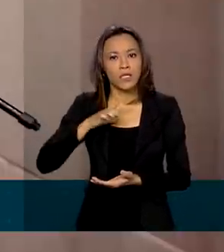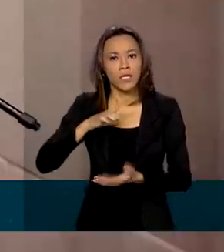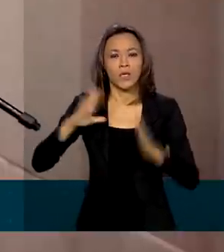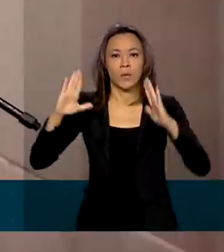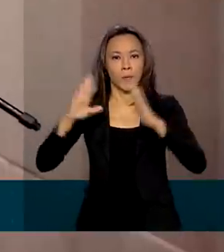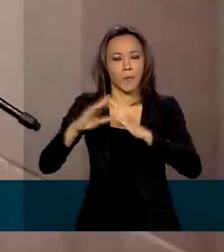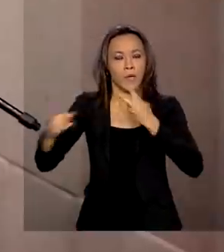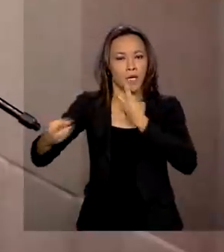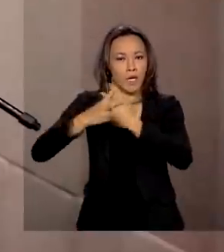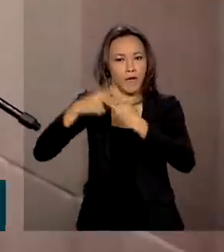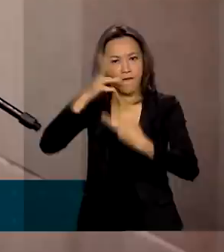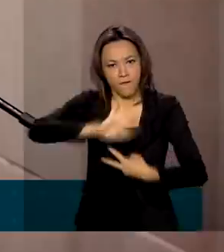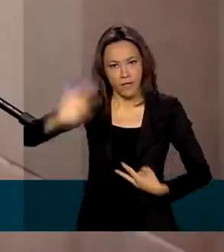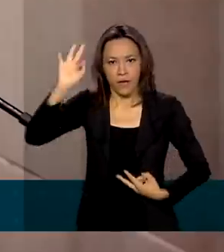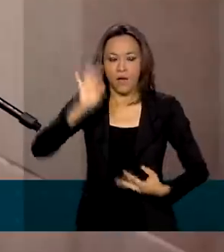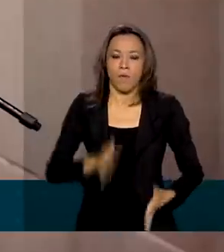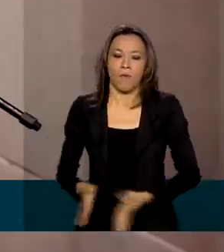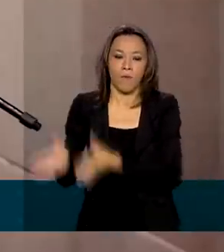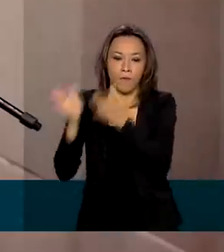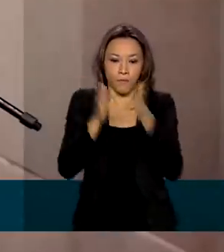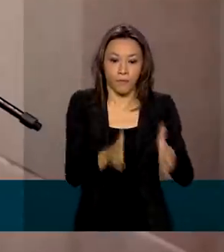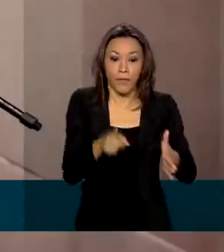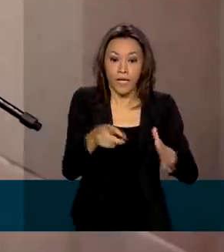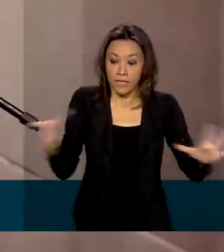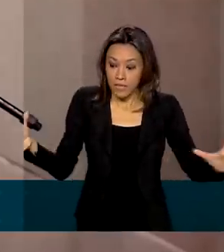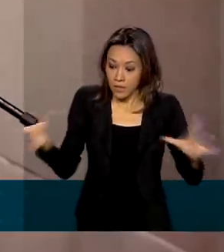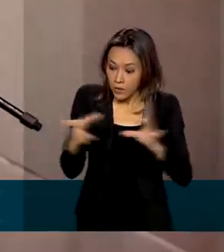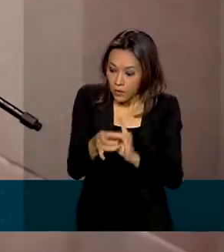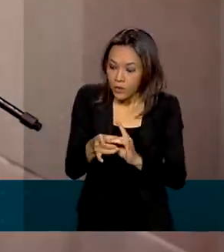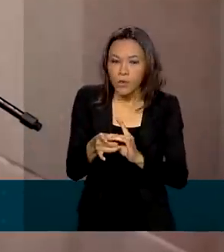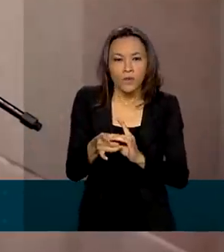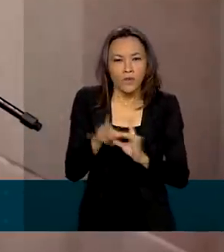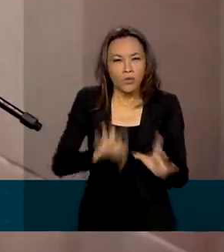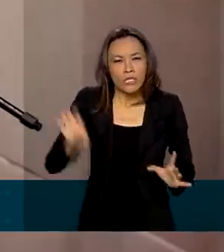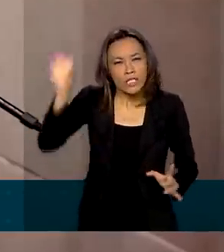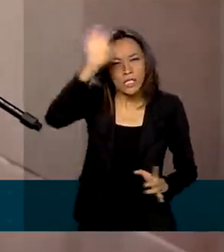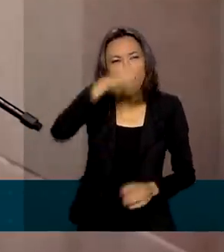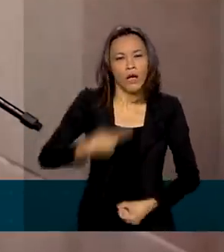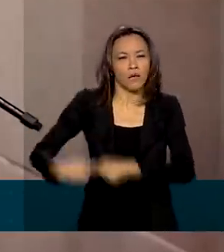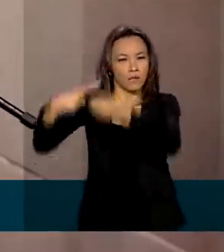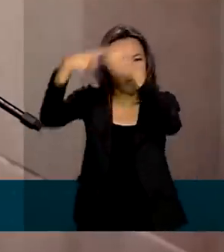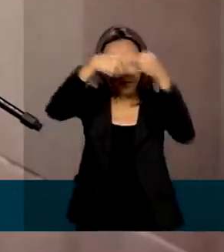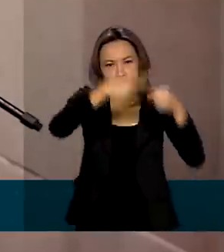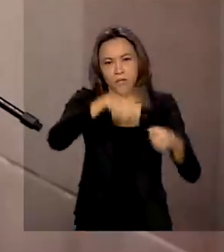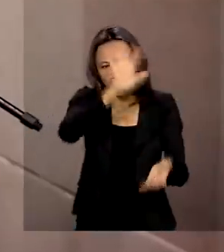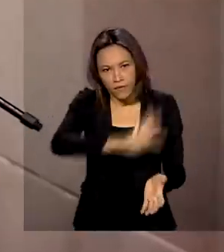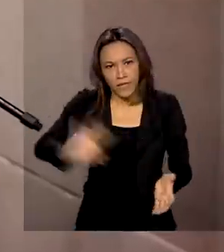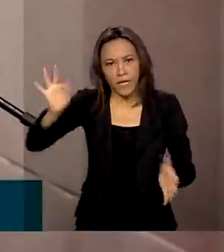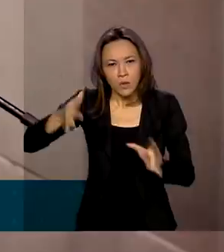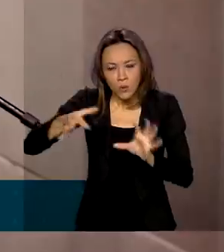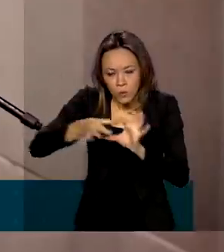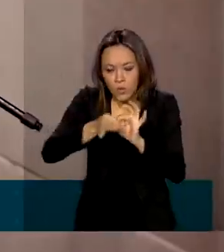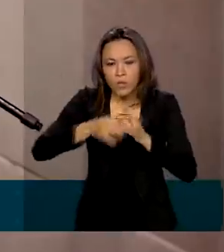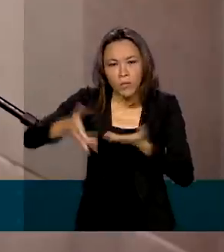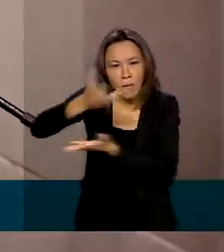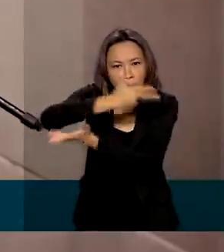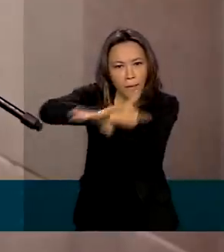integração e união de esforço de todas essas instituições estaduais e federais